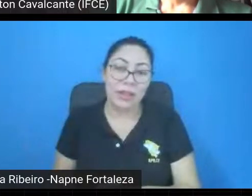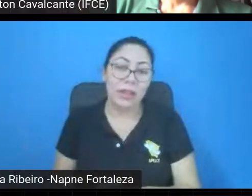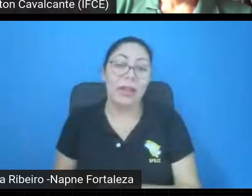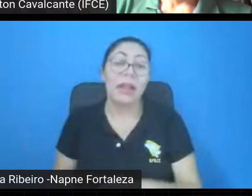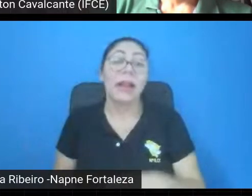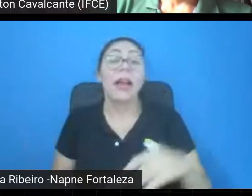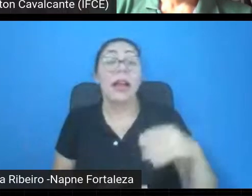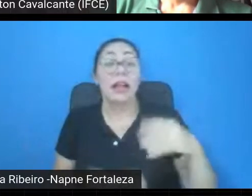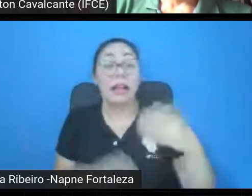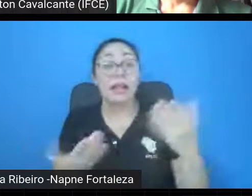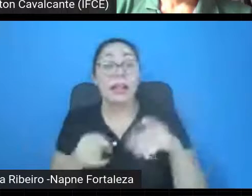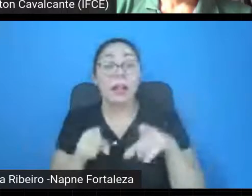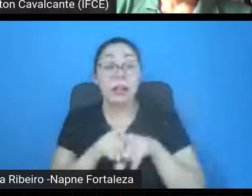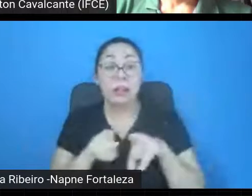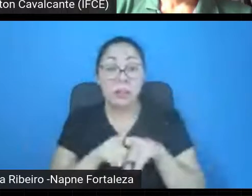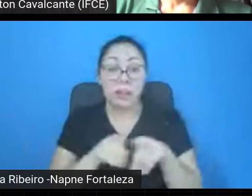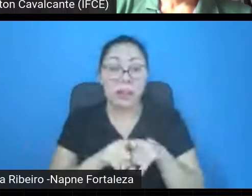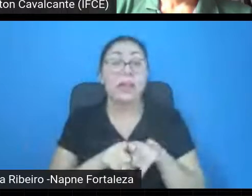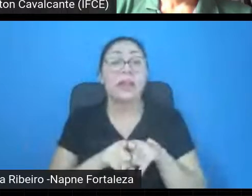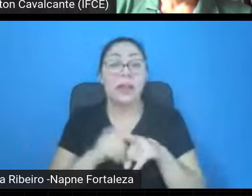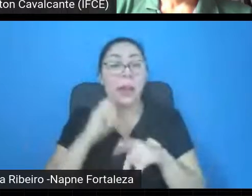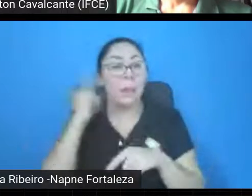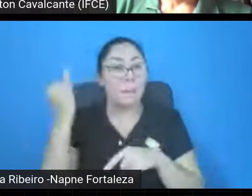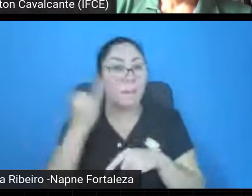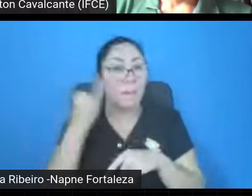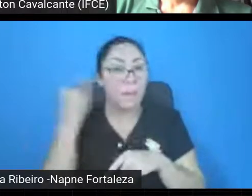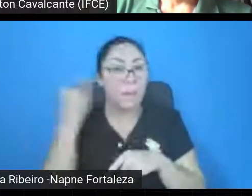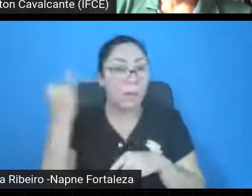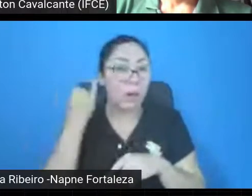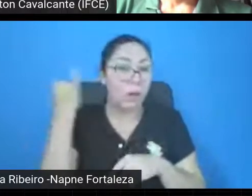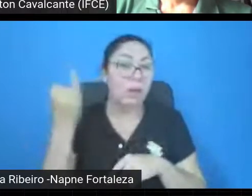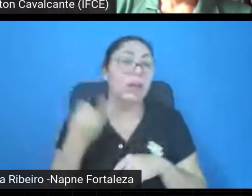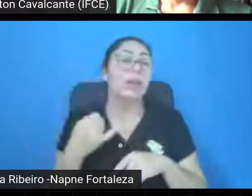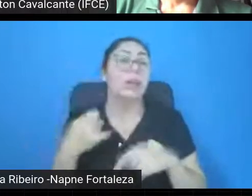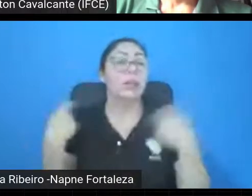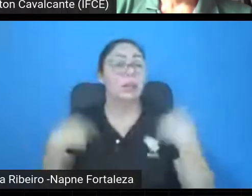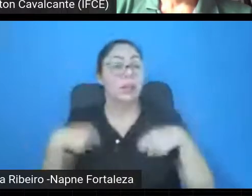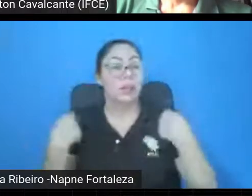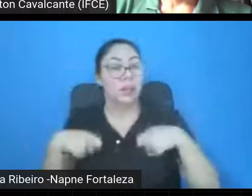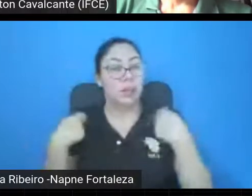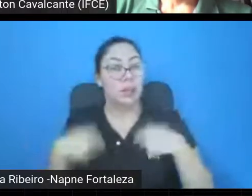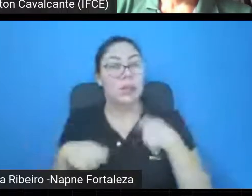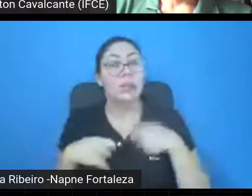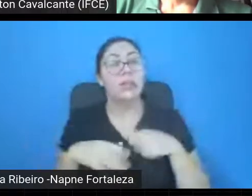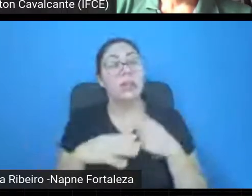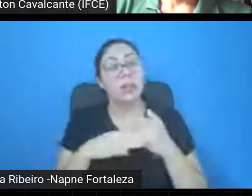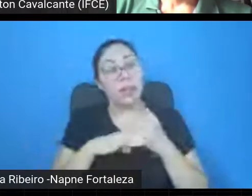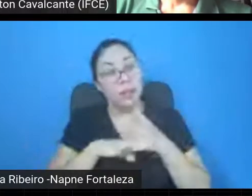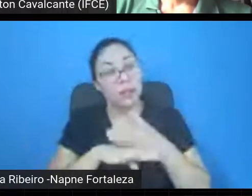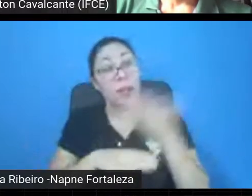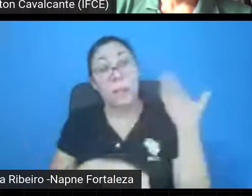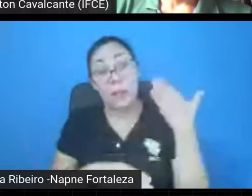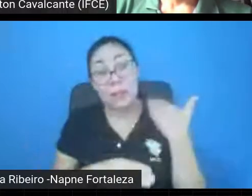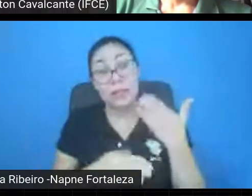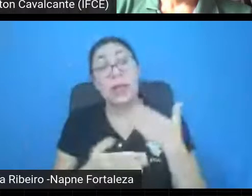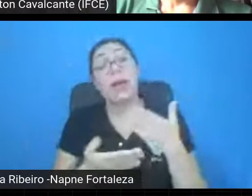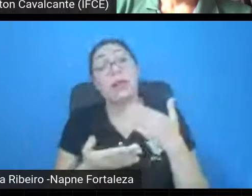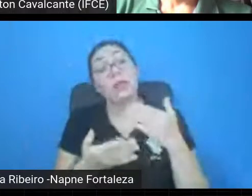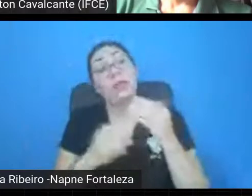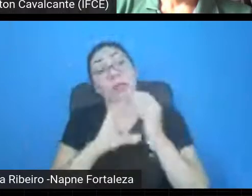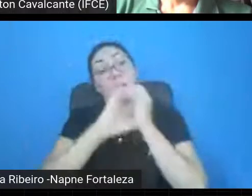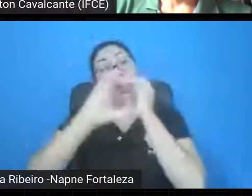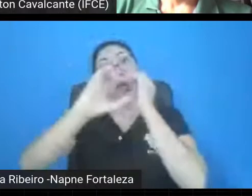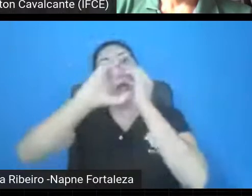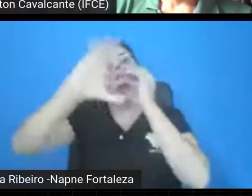no passado, Kepler ainda lembra dessa época, os astrônomos iam lá para o telescópio para observar, coletar os dados, passar a noite